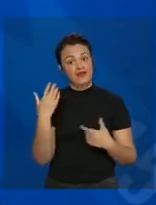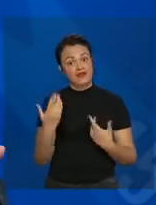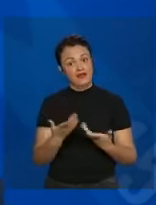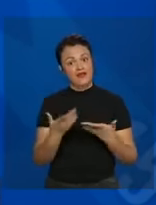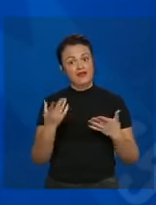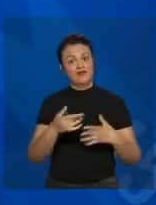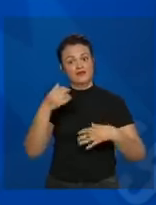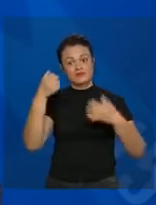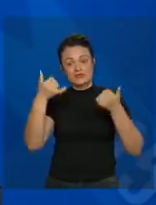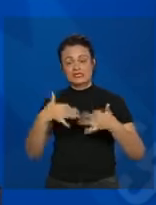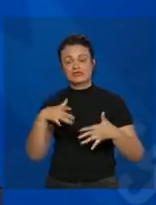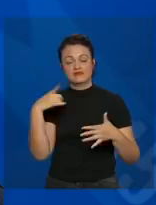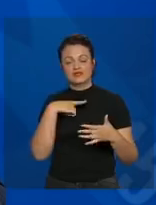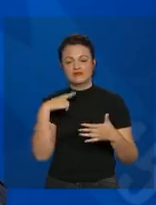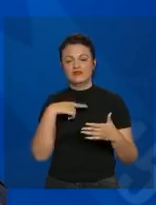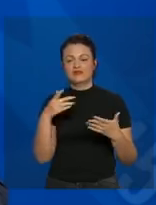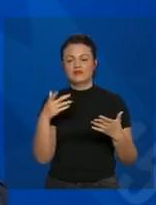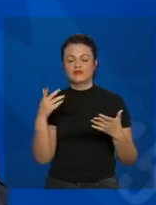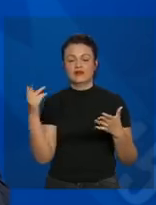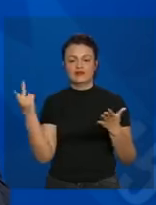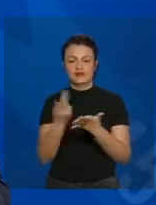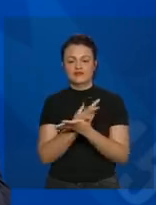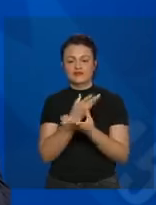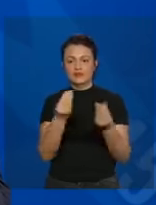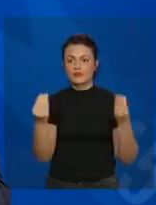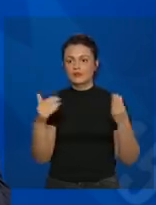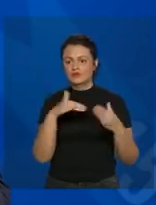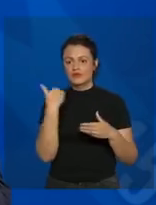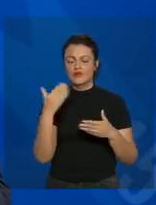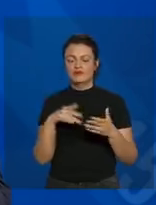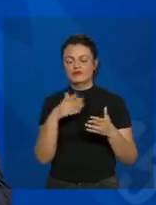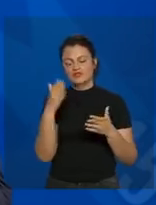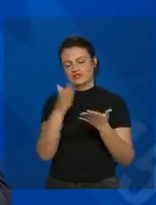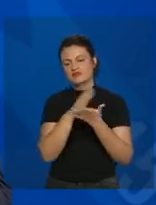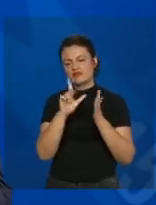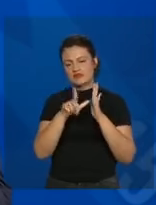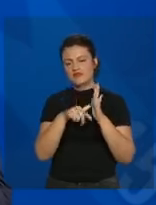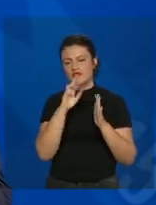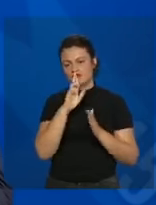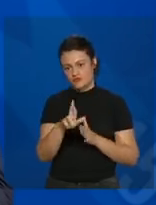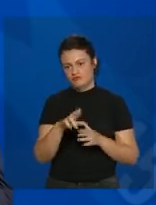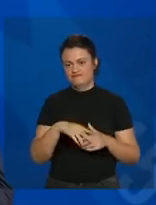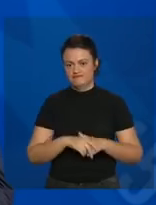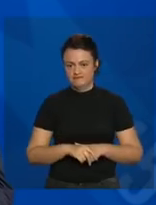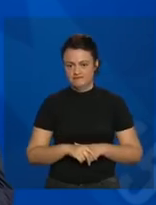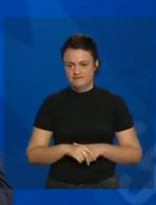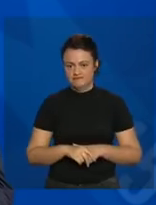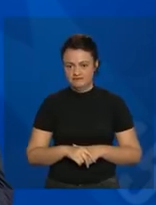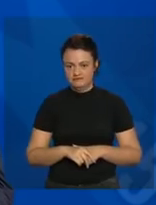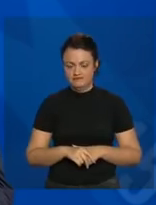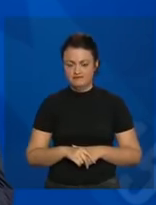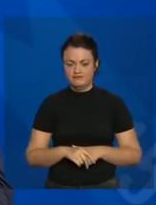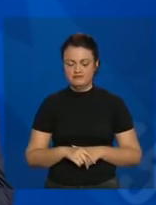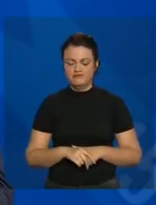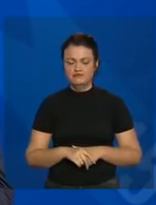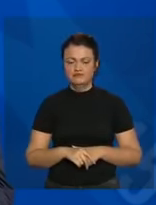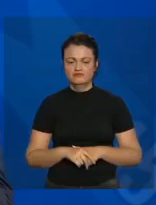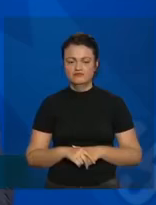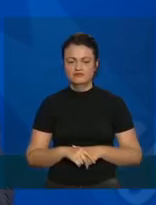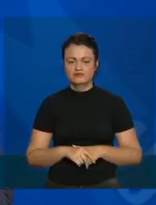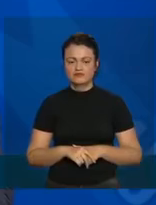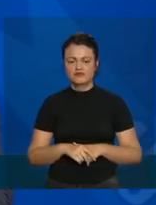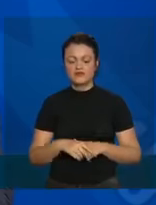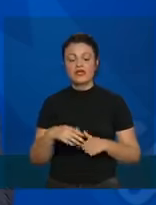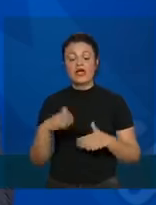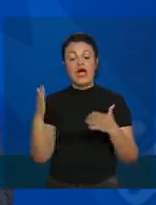justificativas de algumas, em algumas situações, demorar mais. Além disso, em